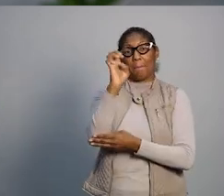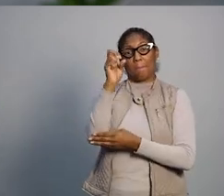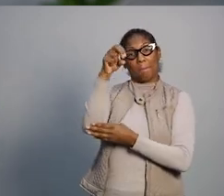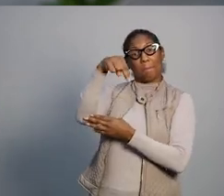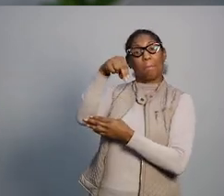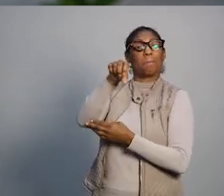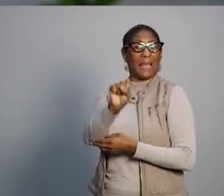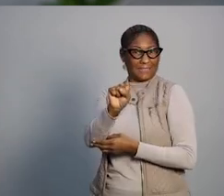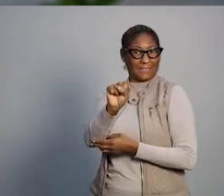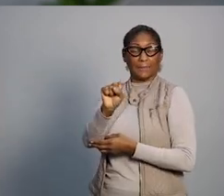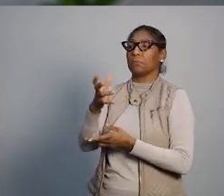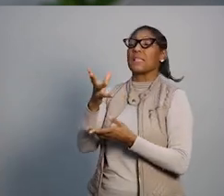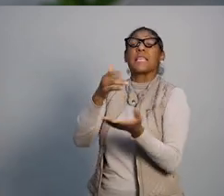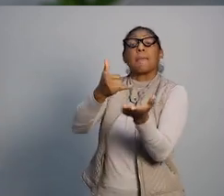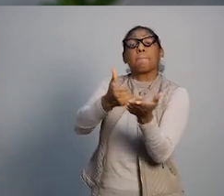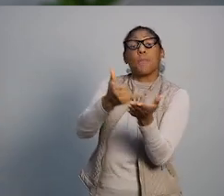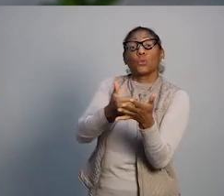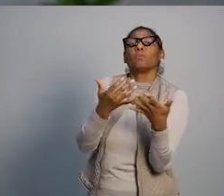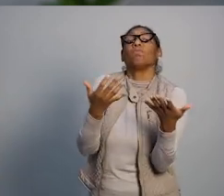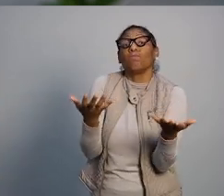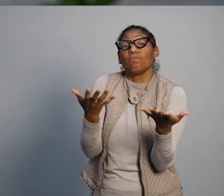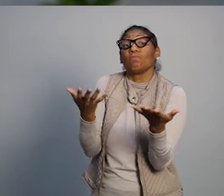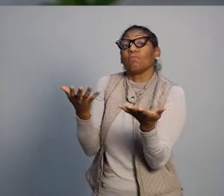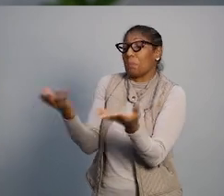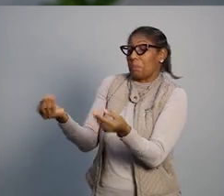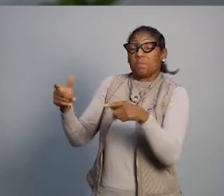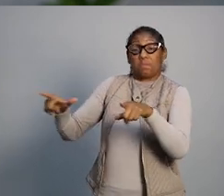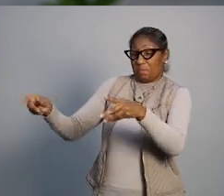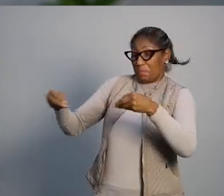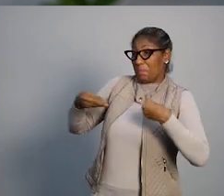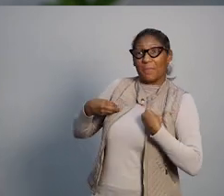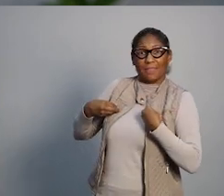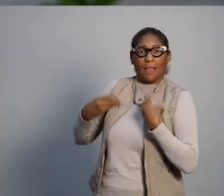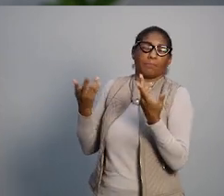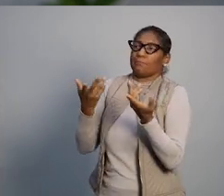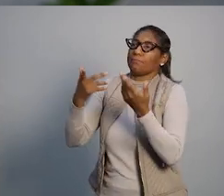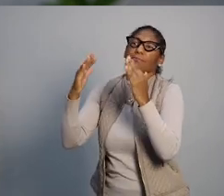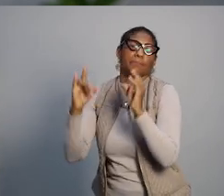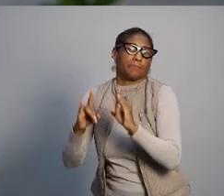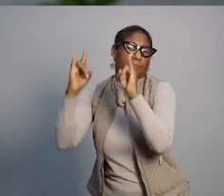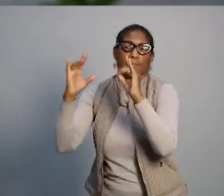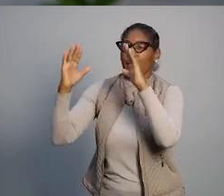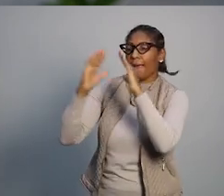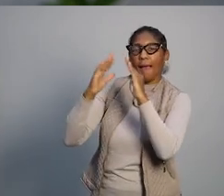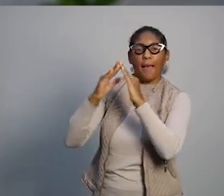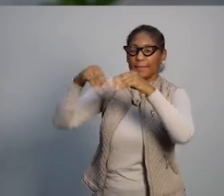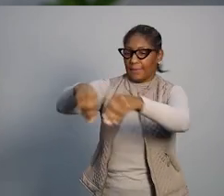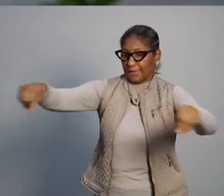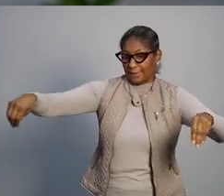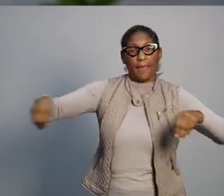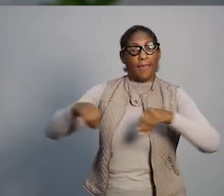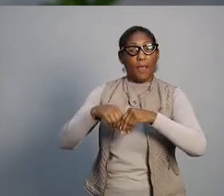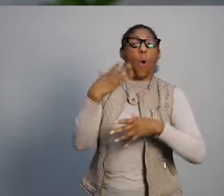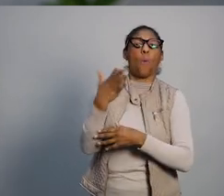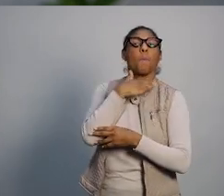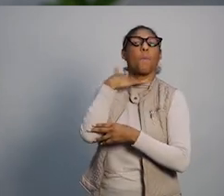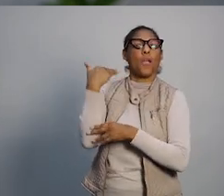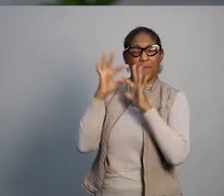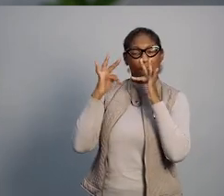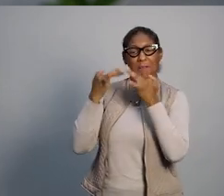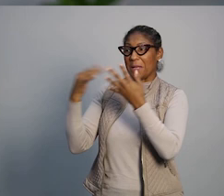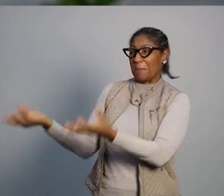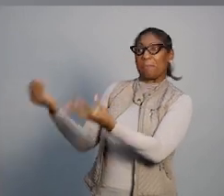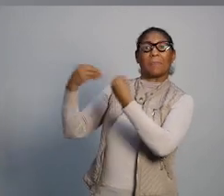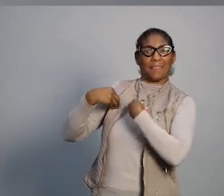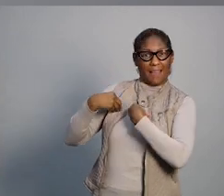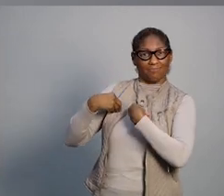sobre a transmissão gratuita de bens móveis ou imóveis e também de direitos, incluindo-se a sucessão, ou seja, a